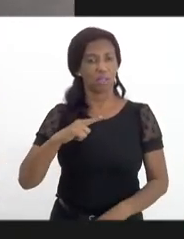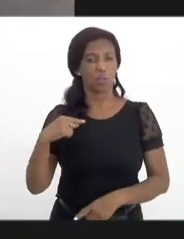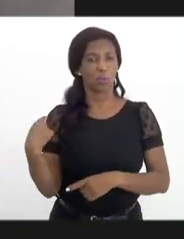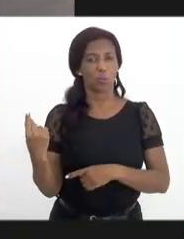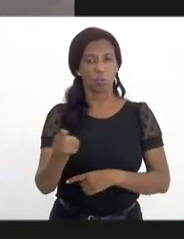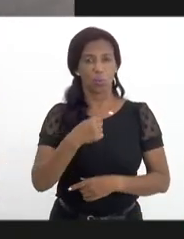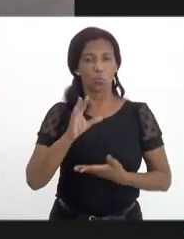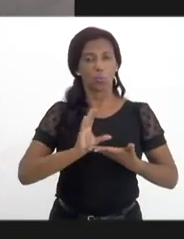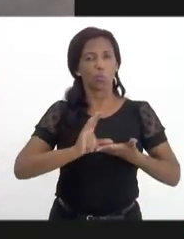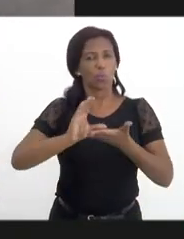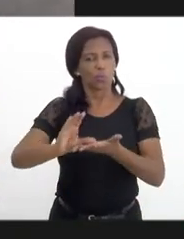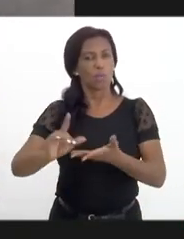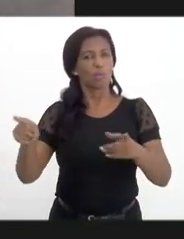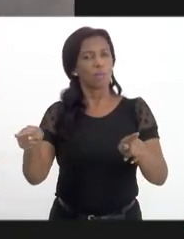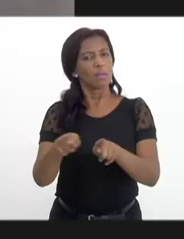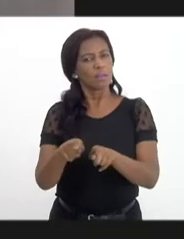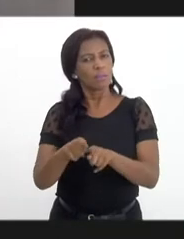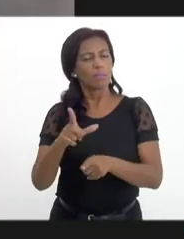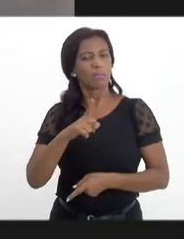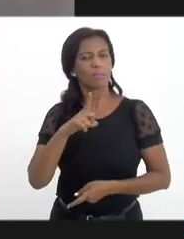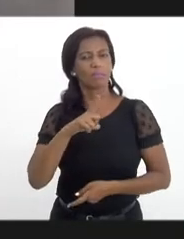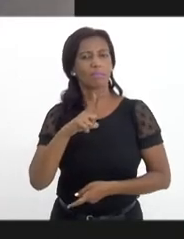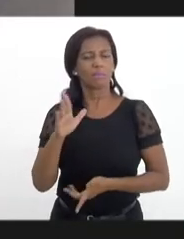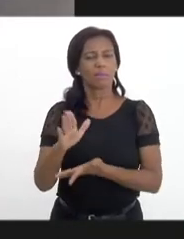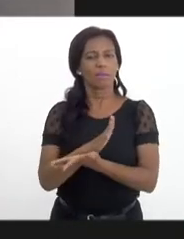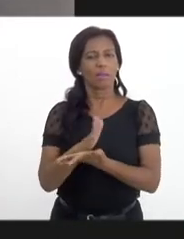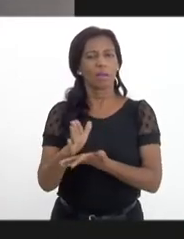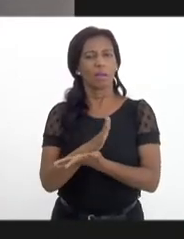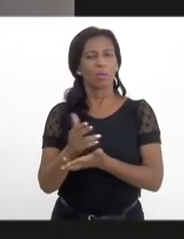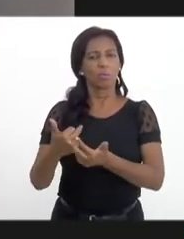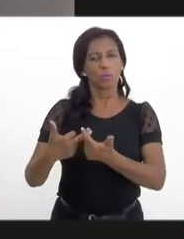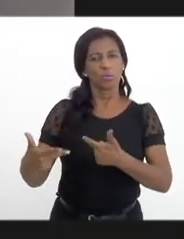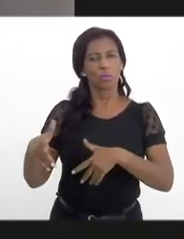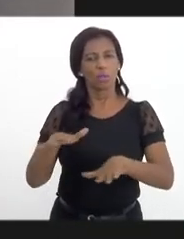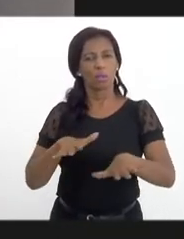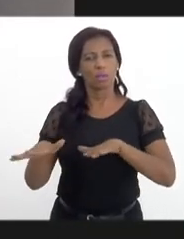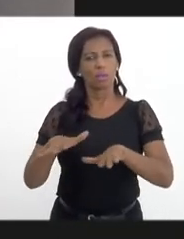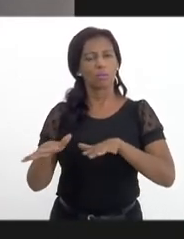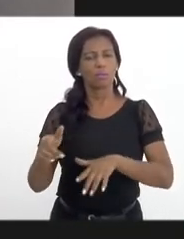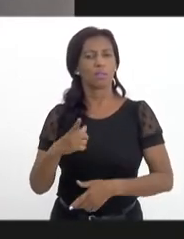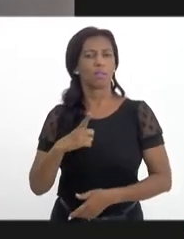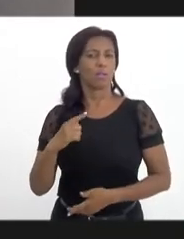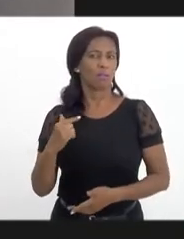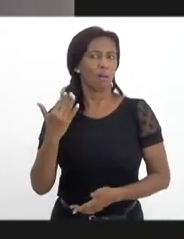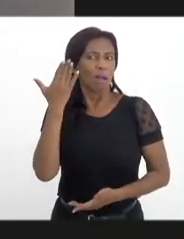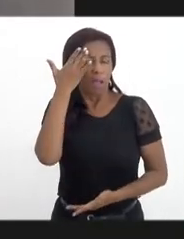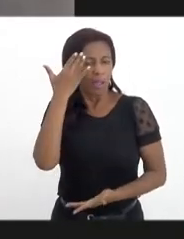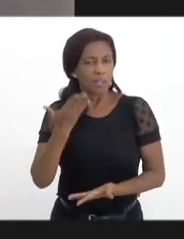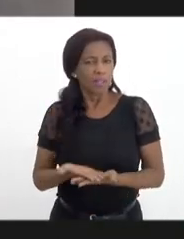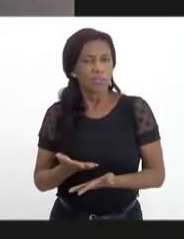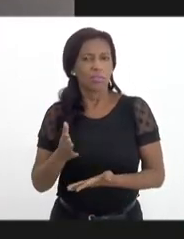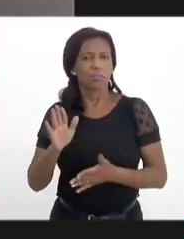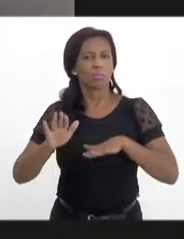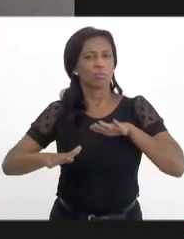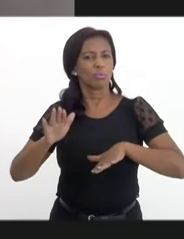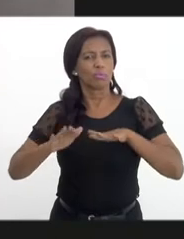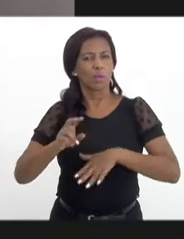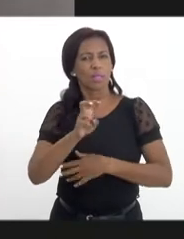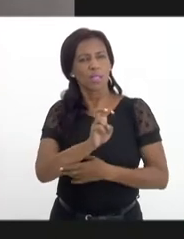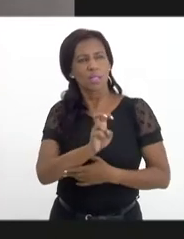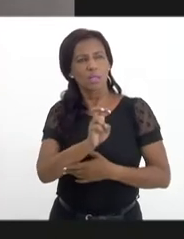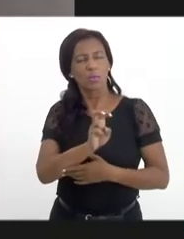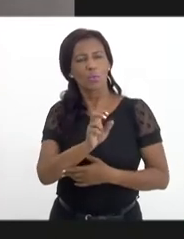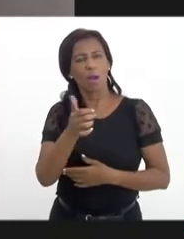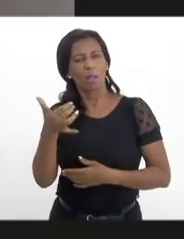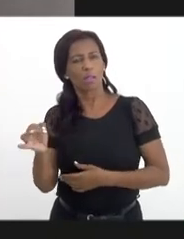conselho, nós temos também aí algumas coisas que está tramitando, acredito que nos próximos, nos próximos 5 a 10